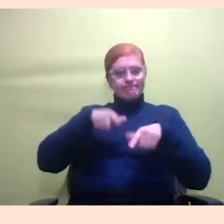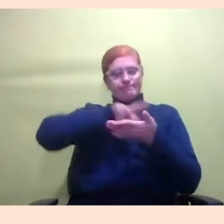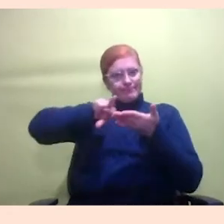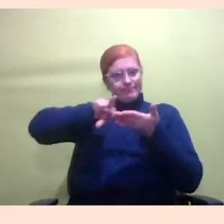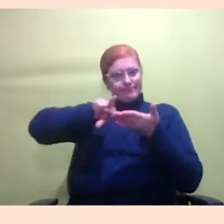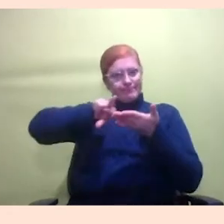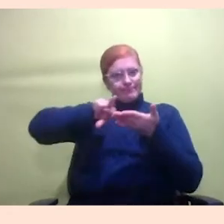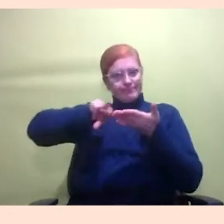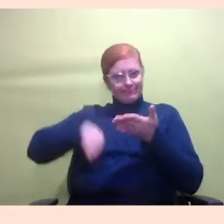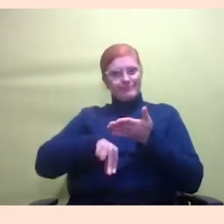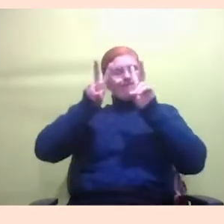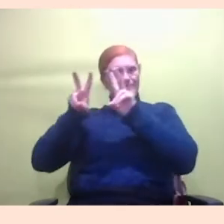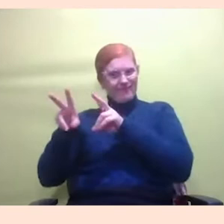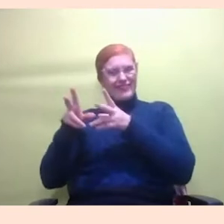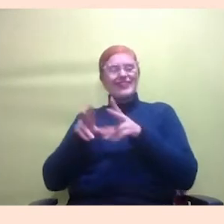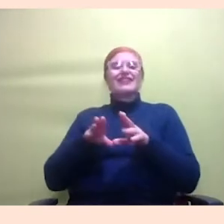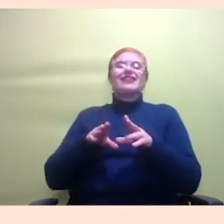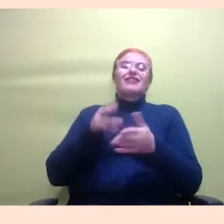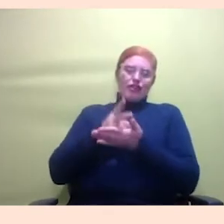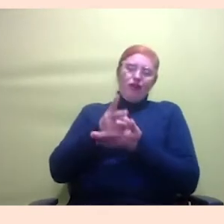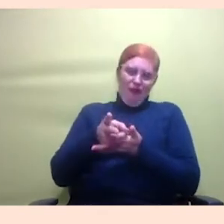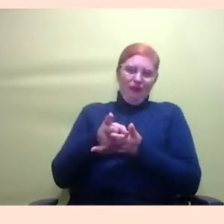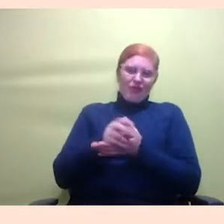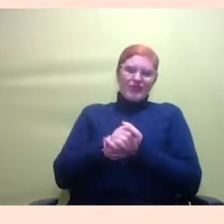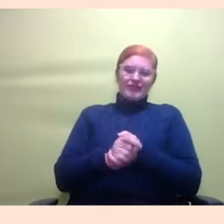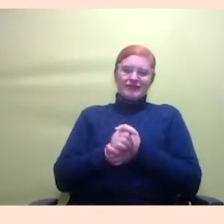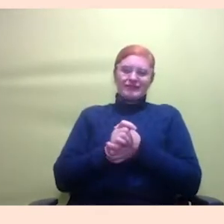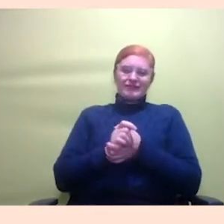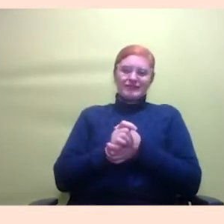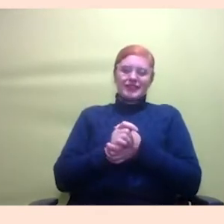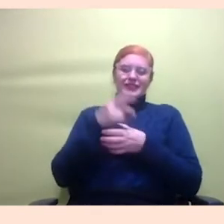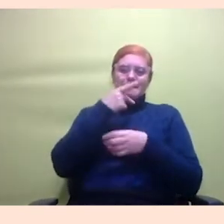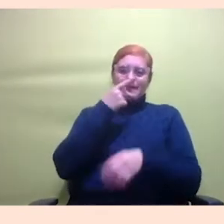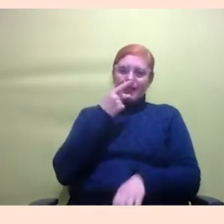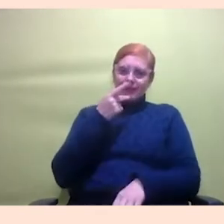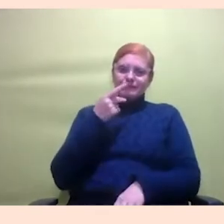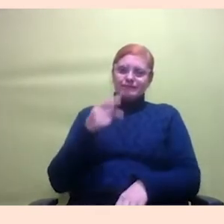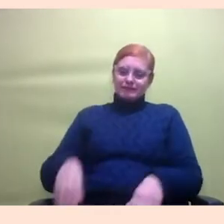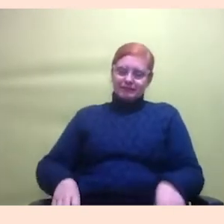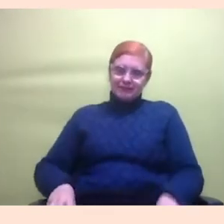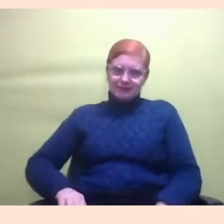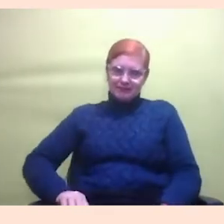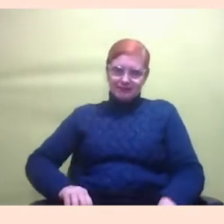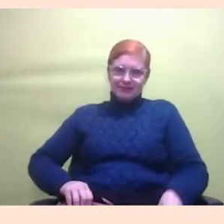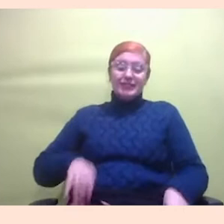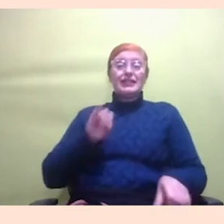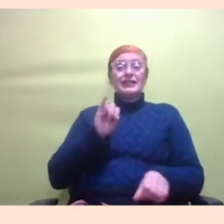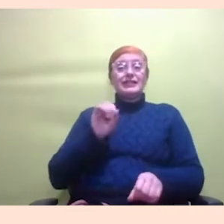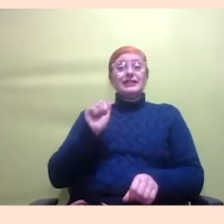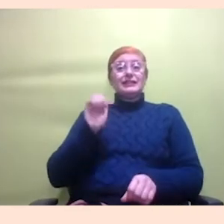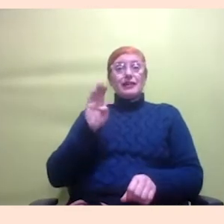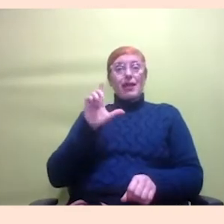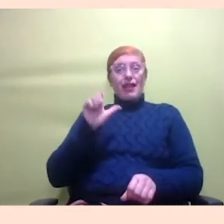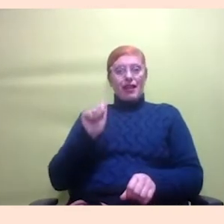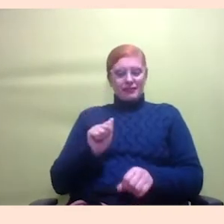seguir naquele ritmo para a gente ir falando então Isa tu começa e depois a Laina vai